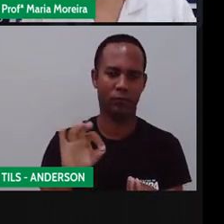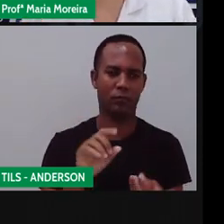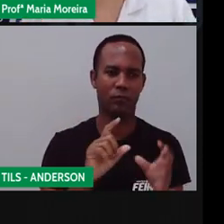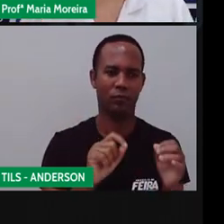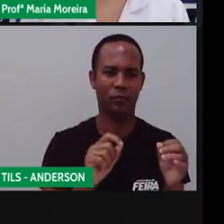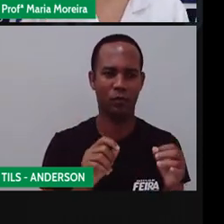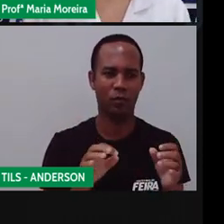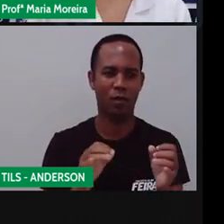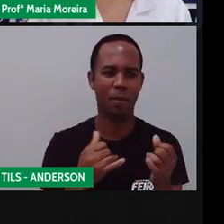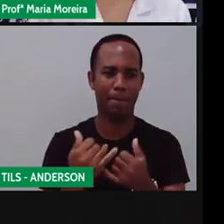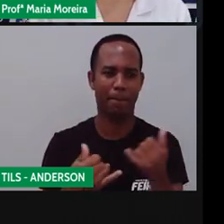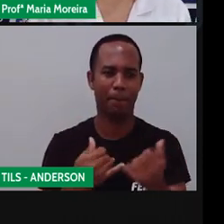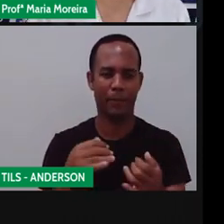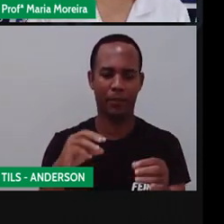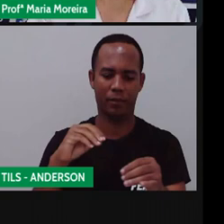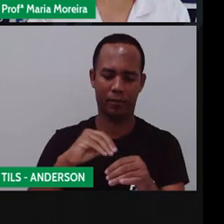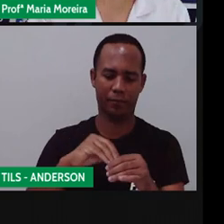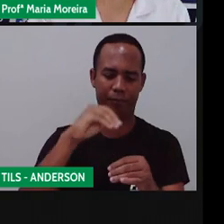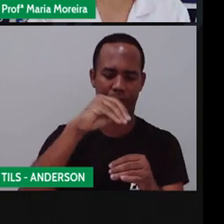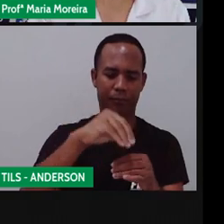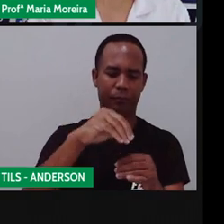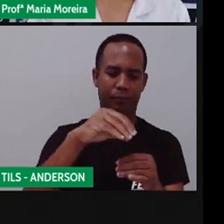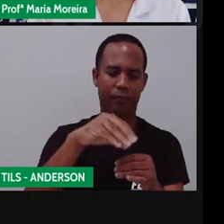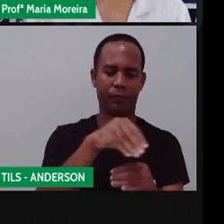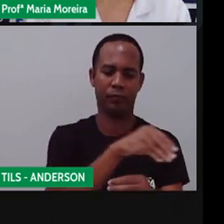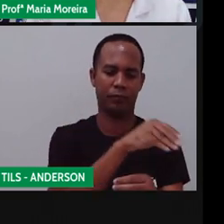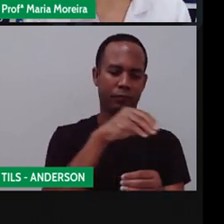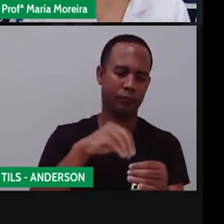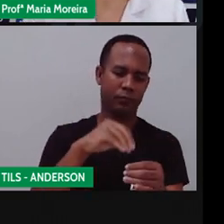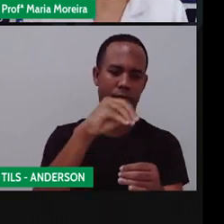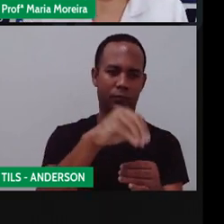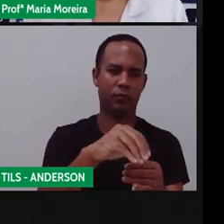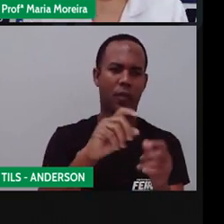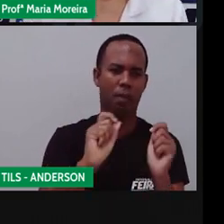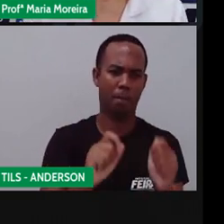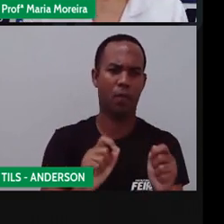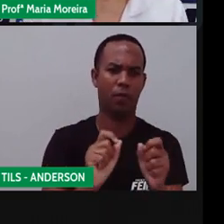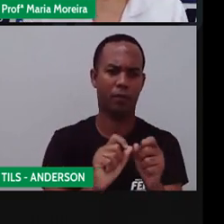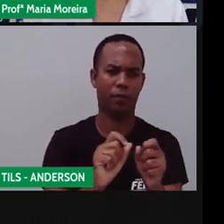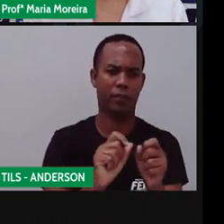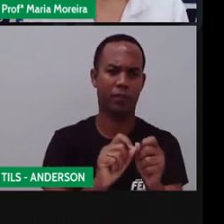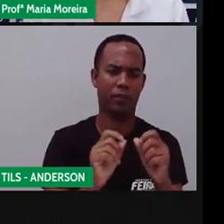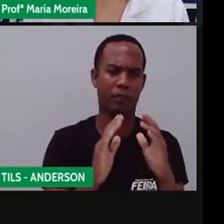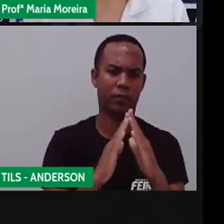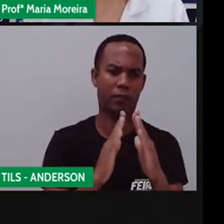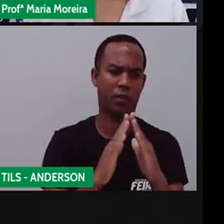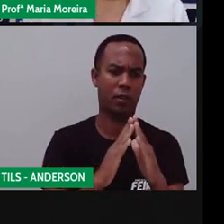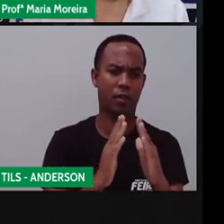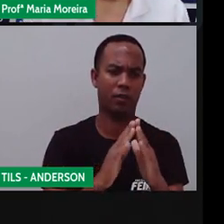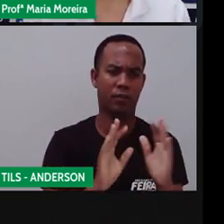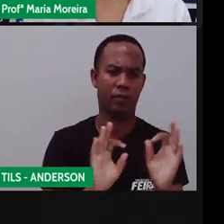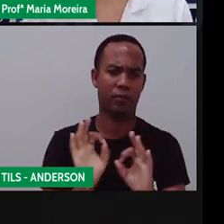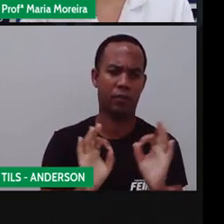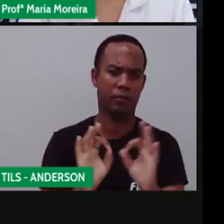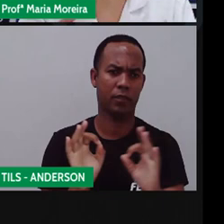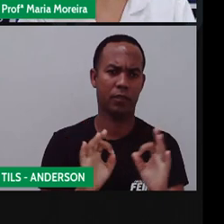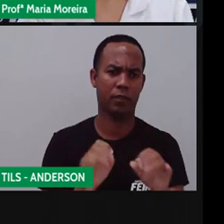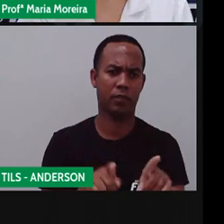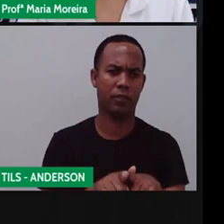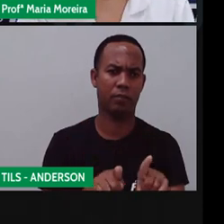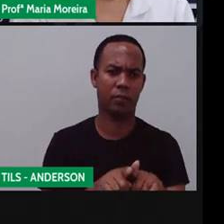com jogo da velha. E aí você pode fazer na sua casa,